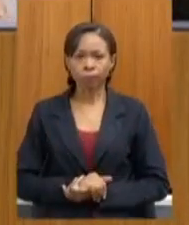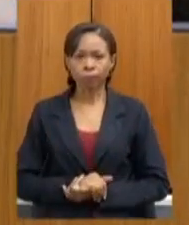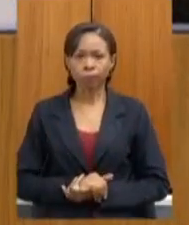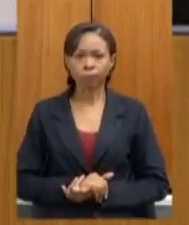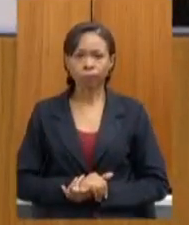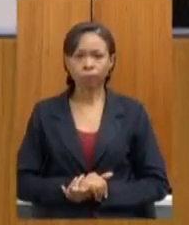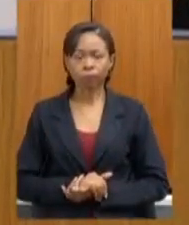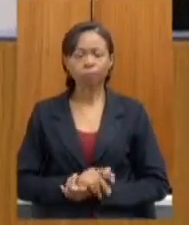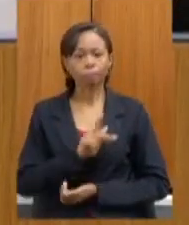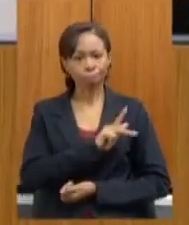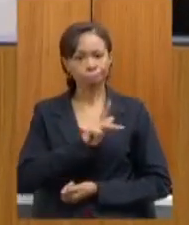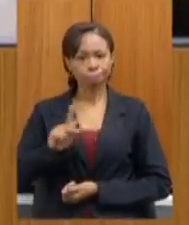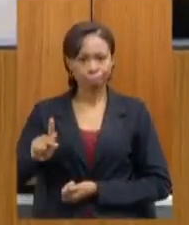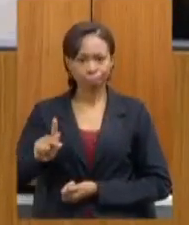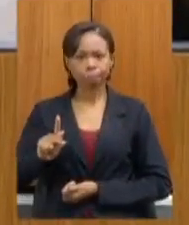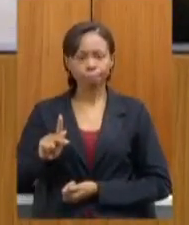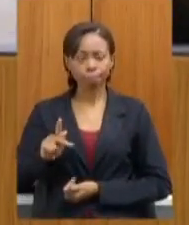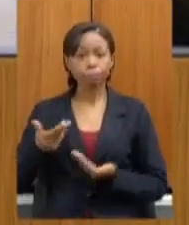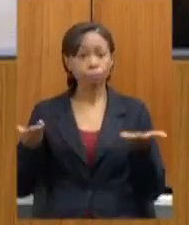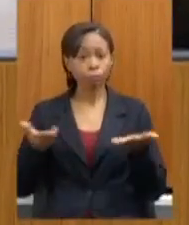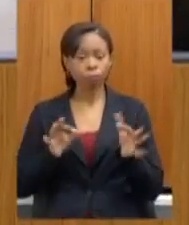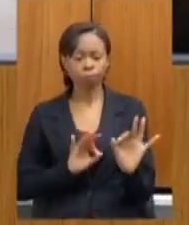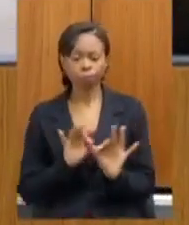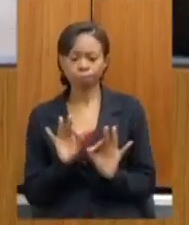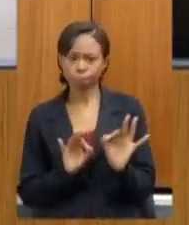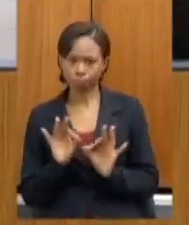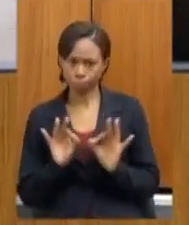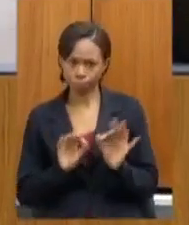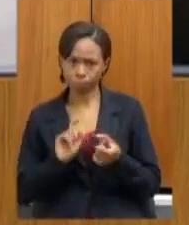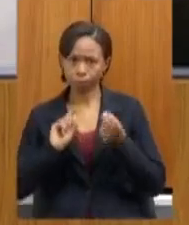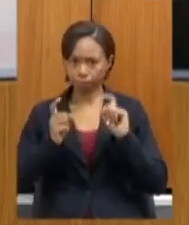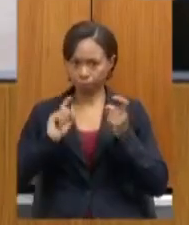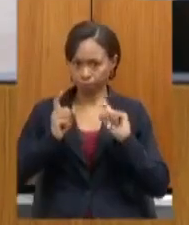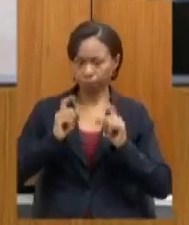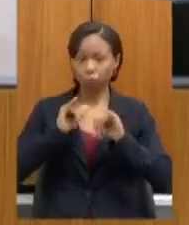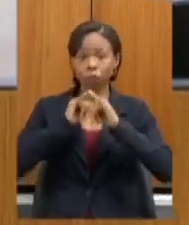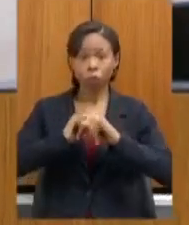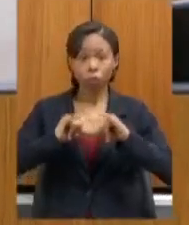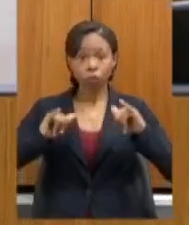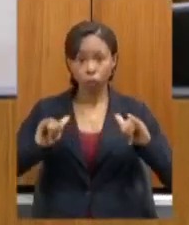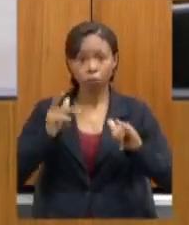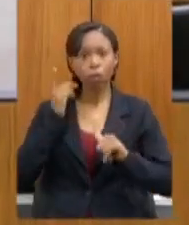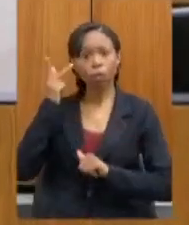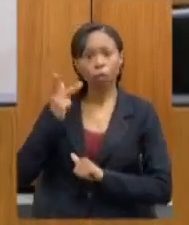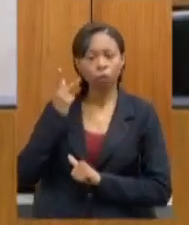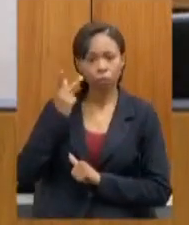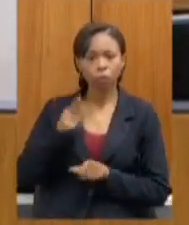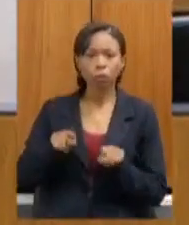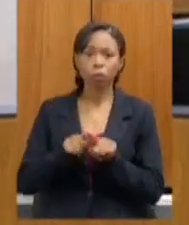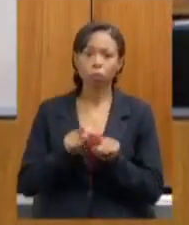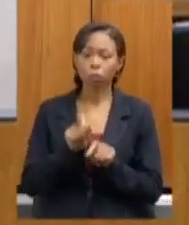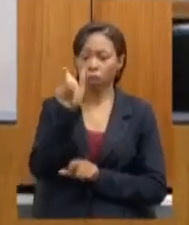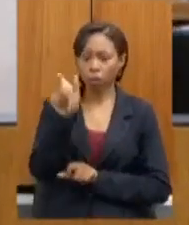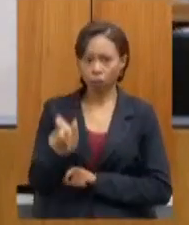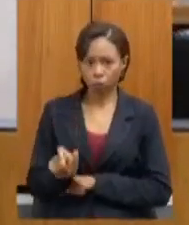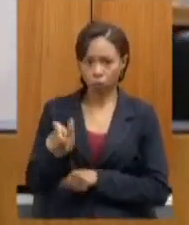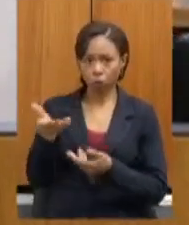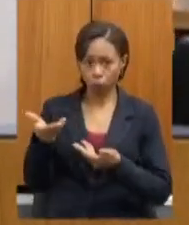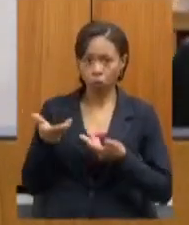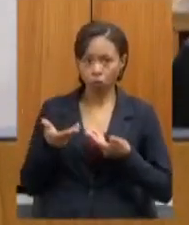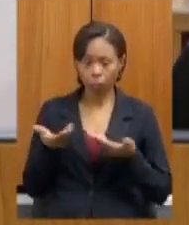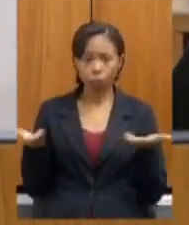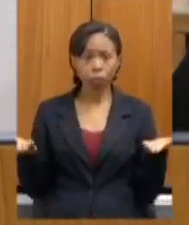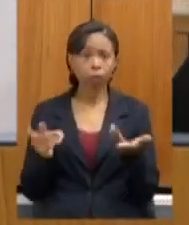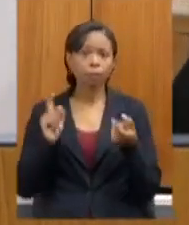A presidência, tendo em vista a organização dos trabalhos, comunica aos parlamentares e aos convidados que os atos dessa